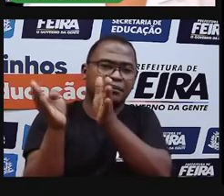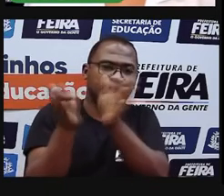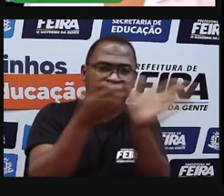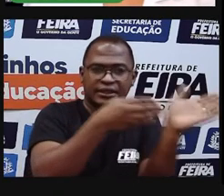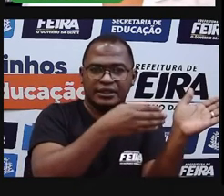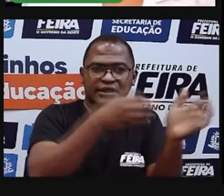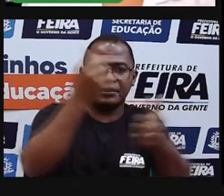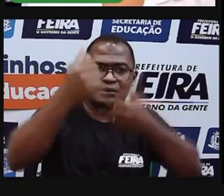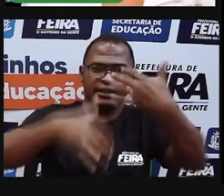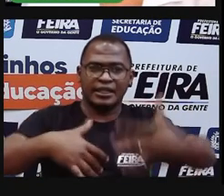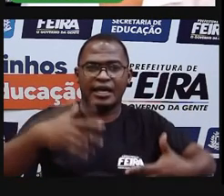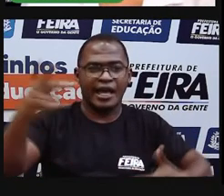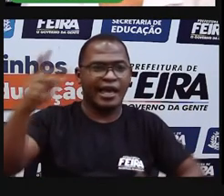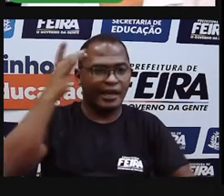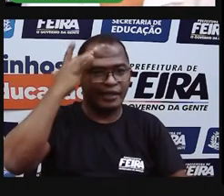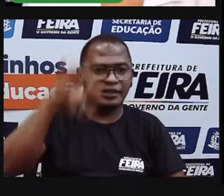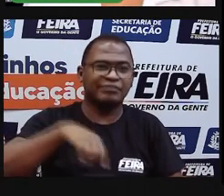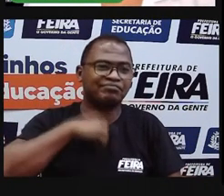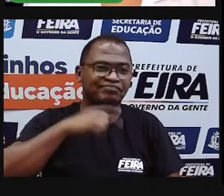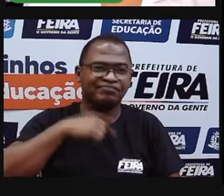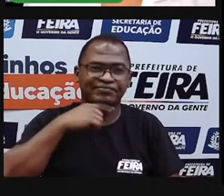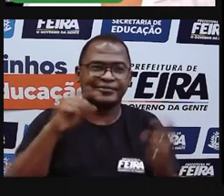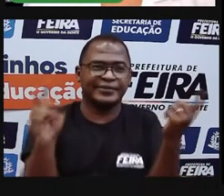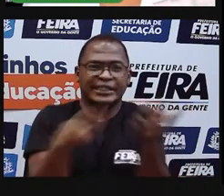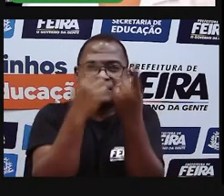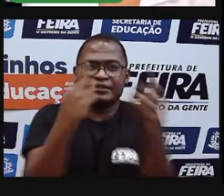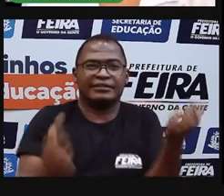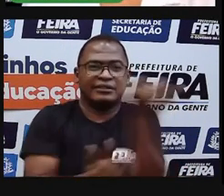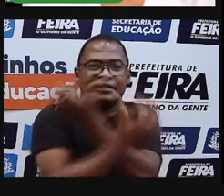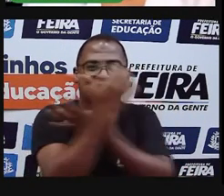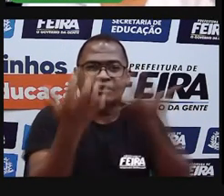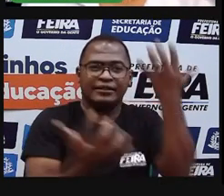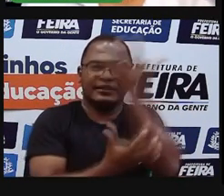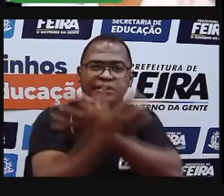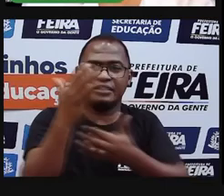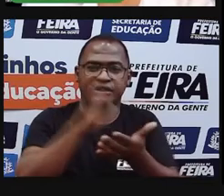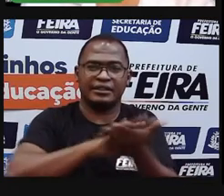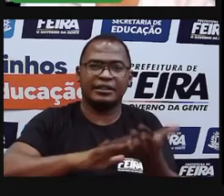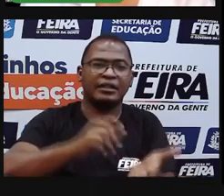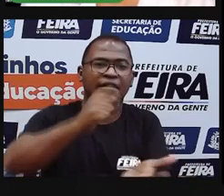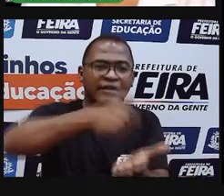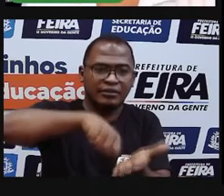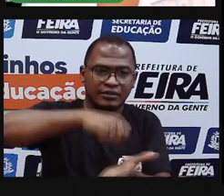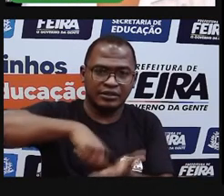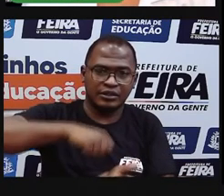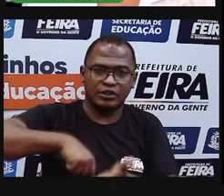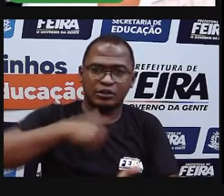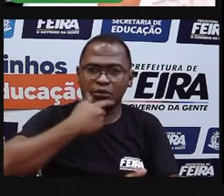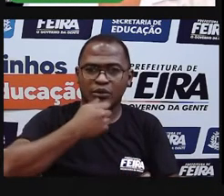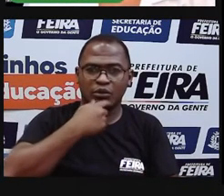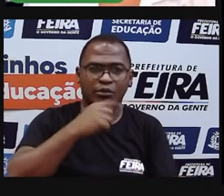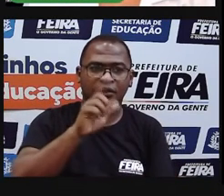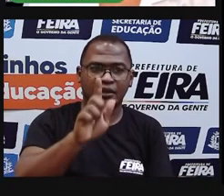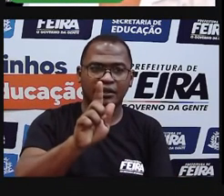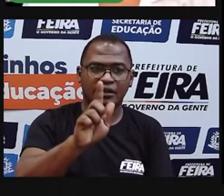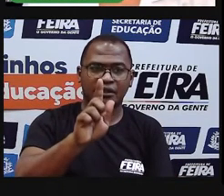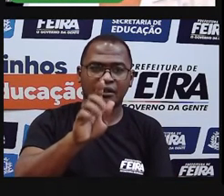Então, eu vou falar um pouco dessa música, né? Que foi escrita por Gonçalves Dias, que diz assim...